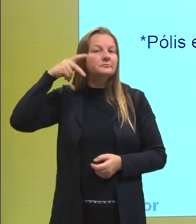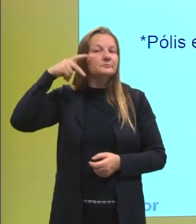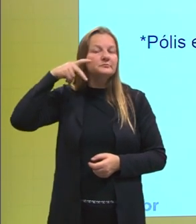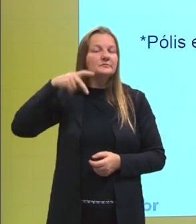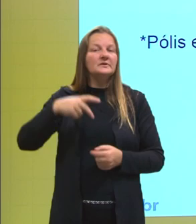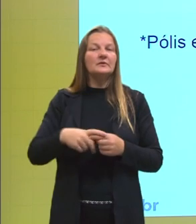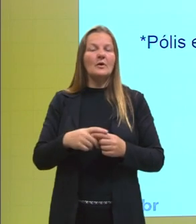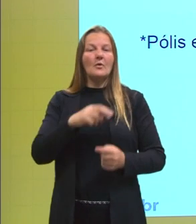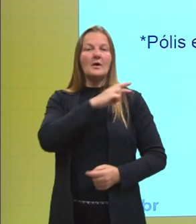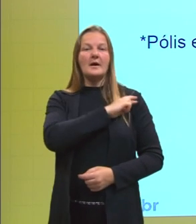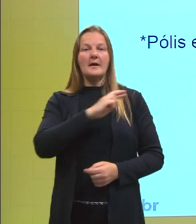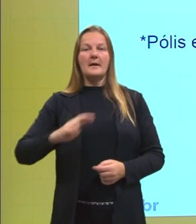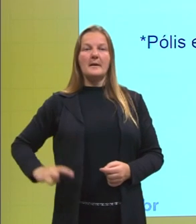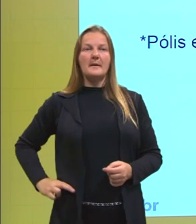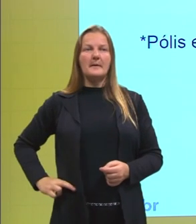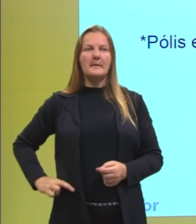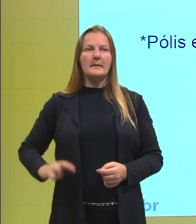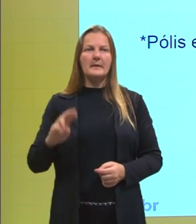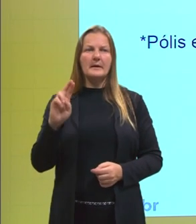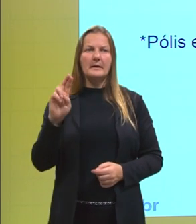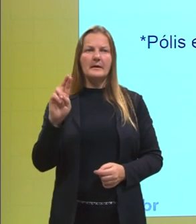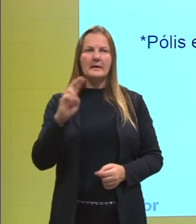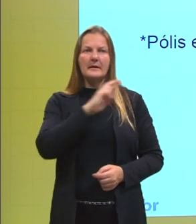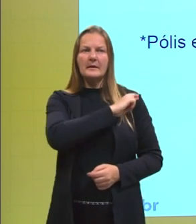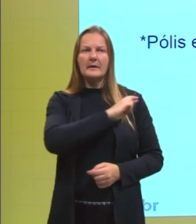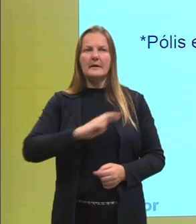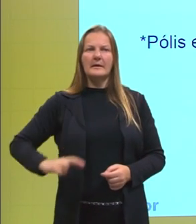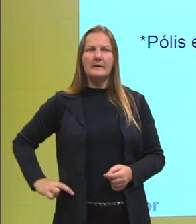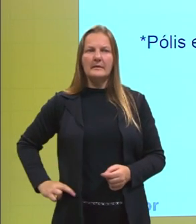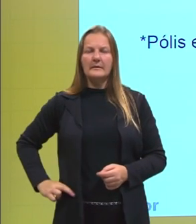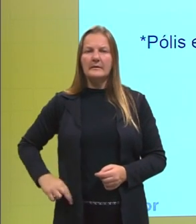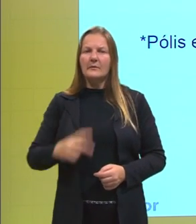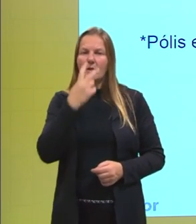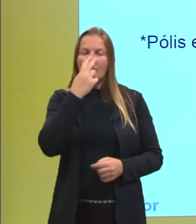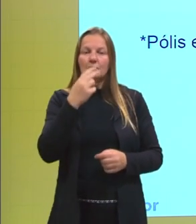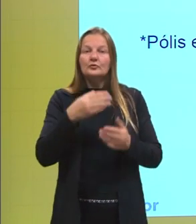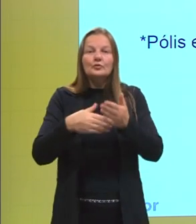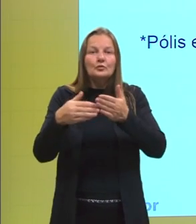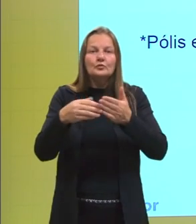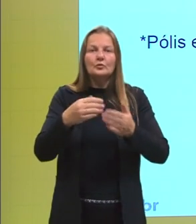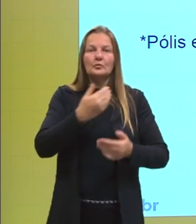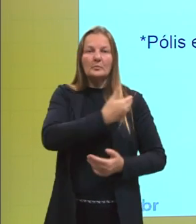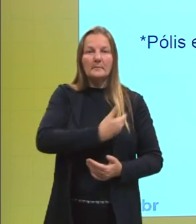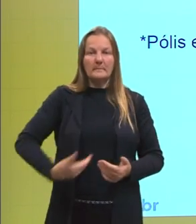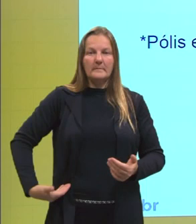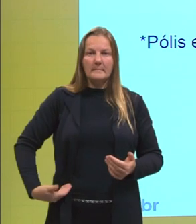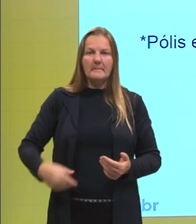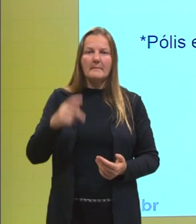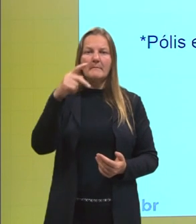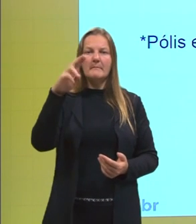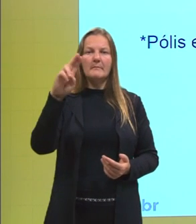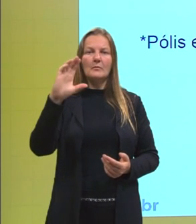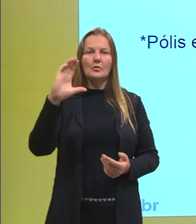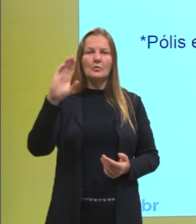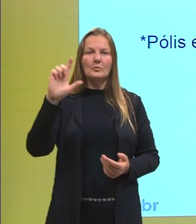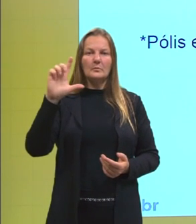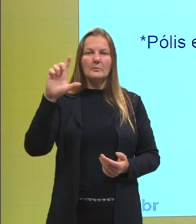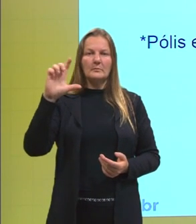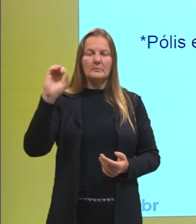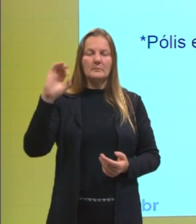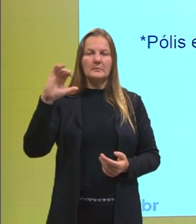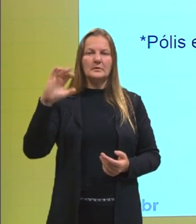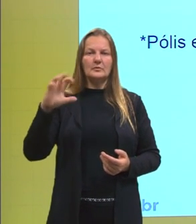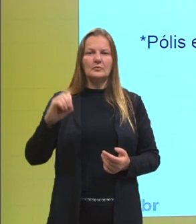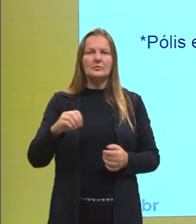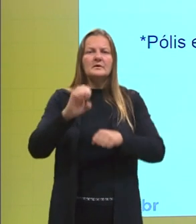a república, que é a coisa pública, a respública. Então, olha, a polis e a civitas dos gregos é como o Estado